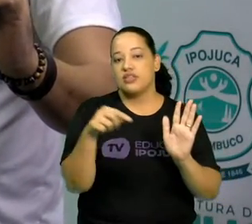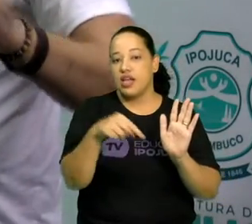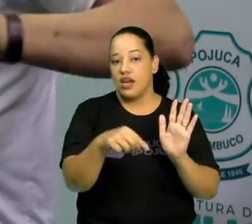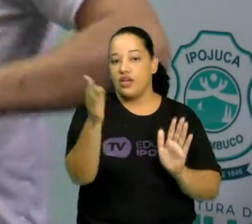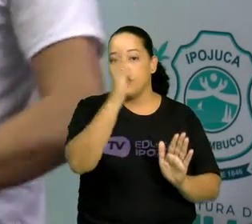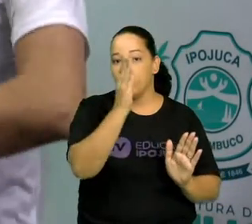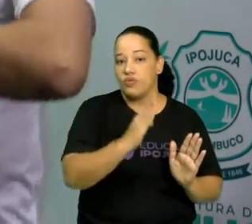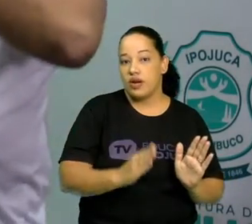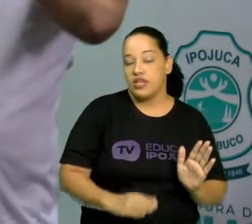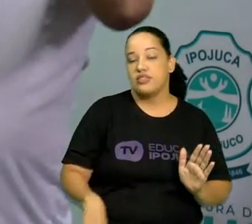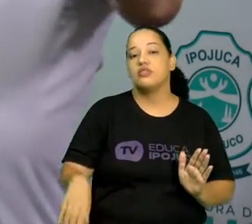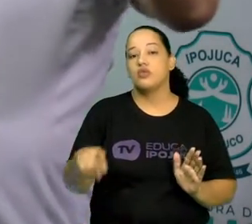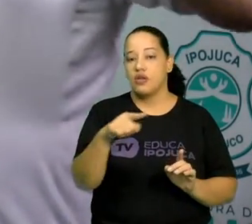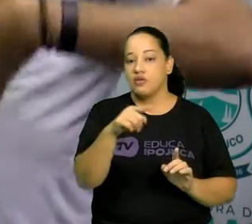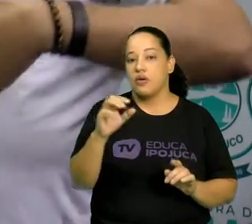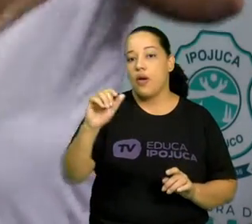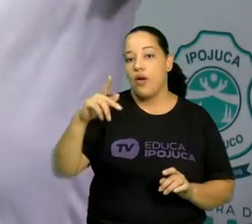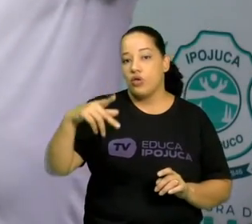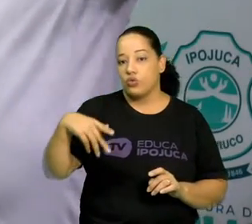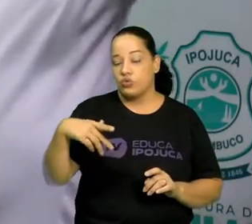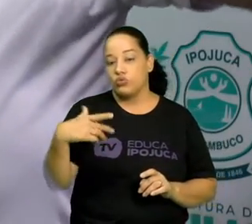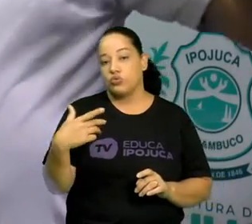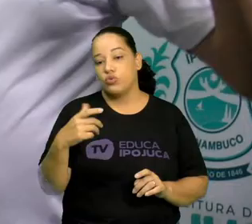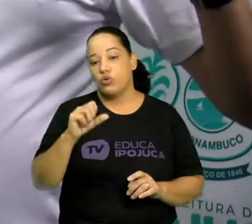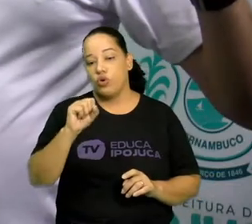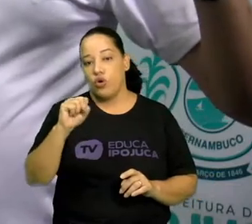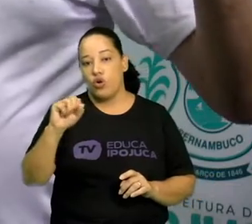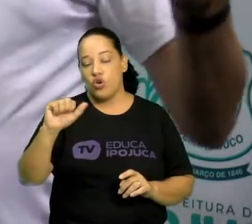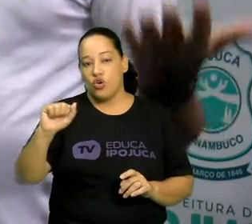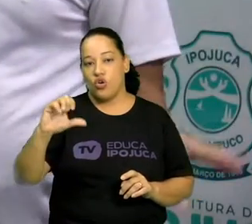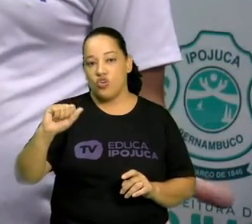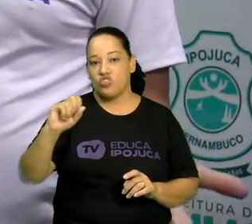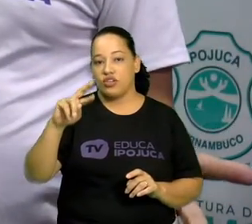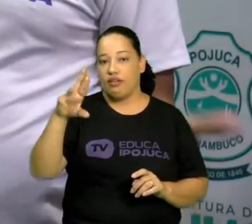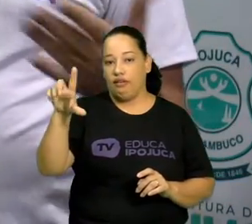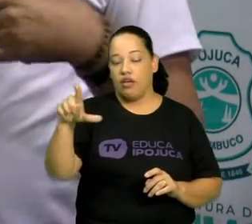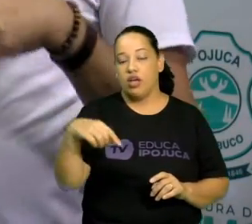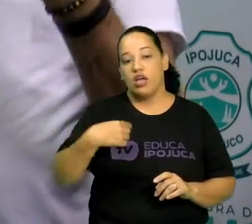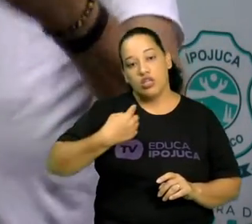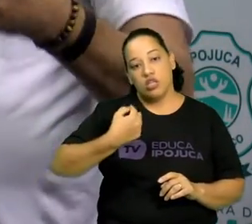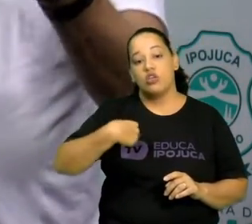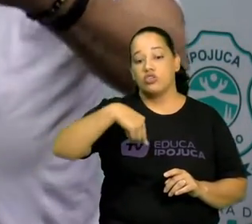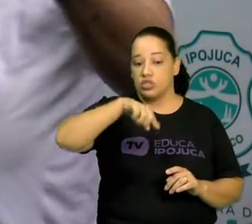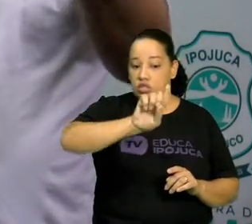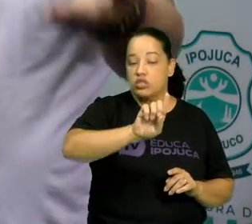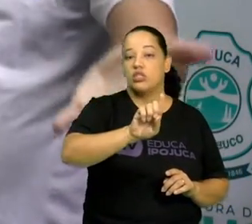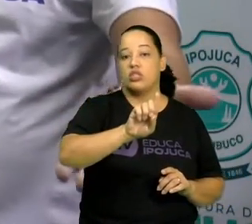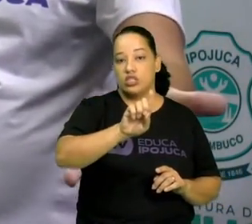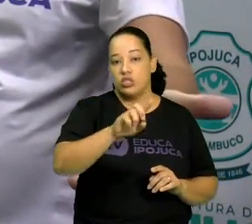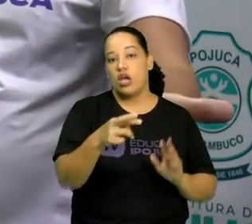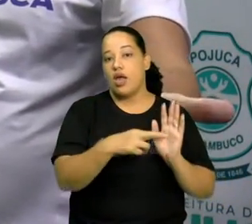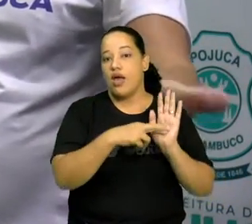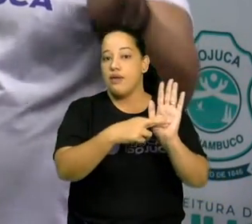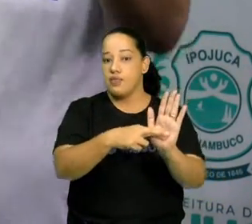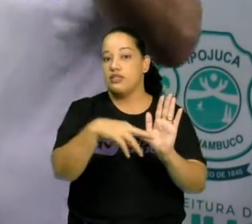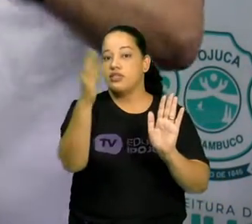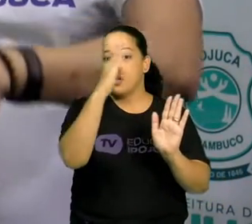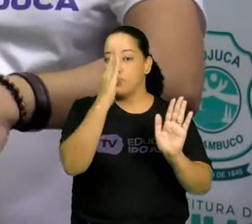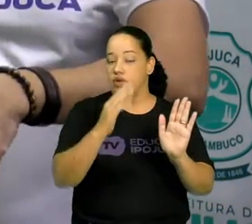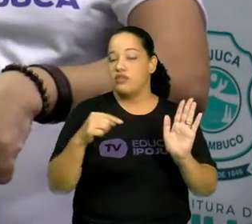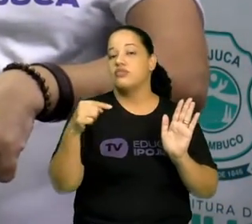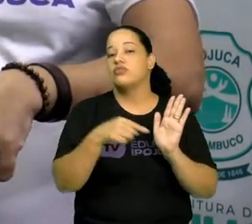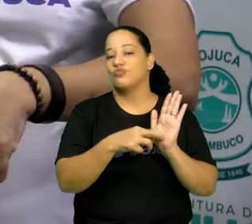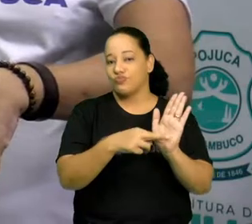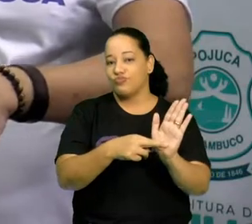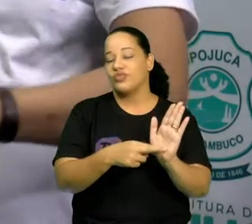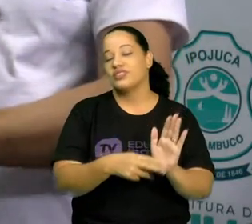ano. A gente foi enviado, a gente não entrou, mas nós éramos o representante do Brasil no Oscar. É o que